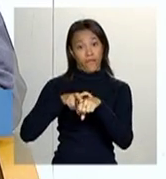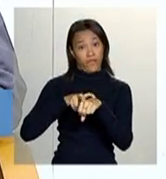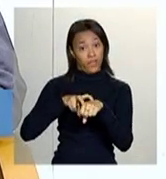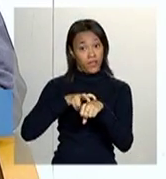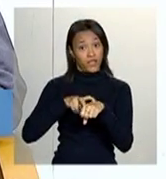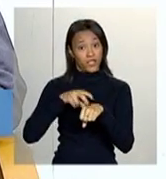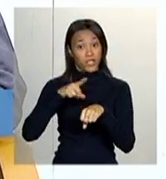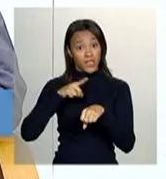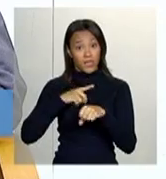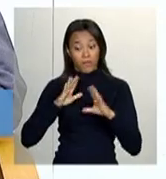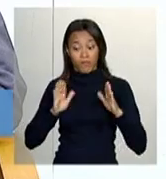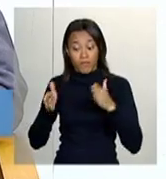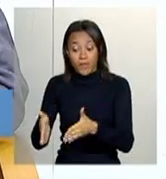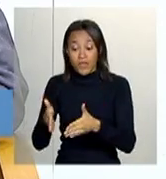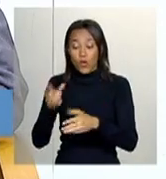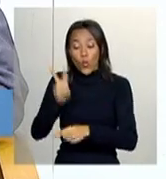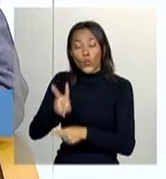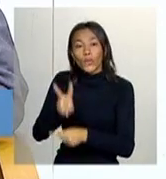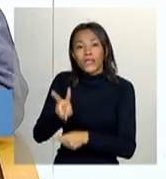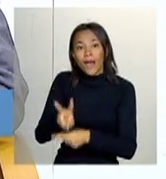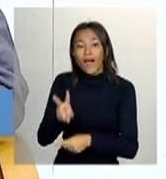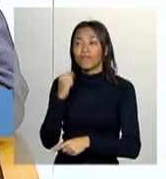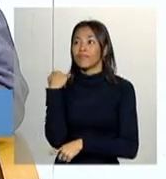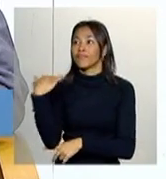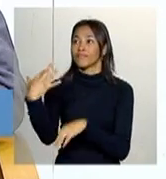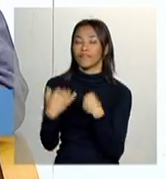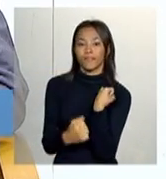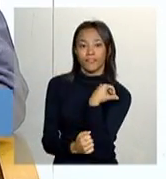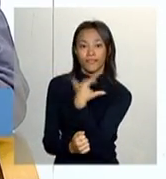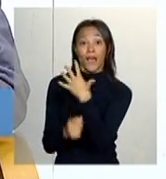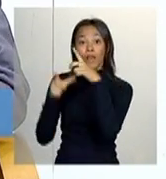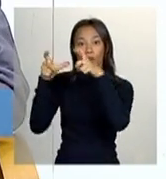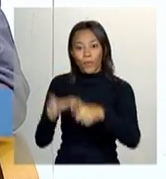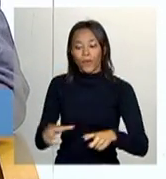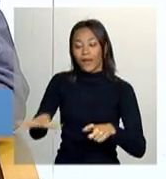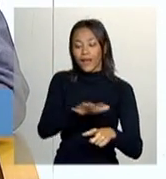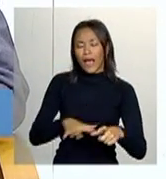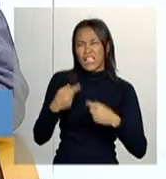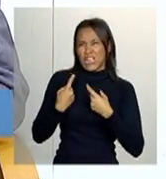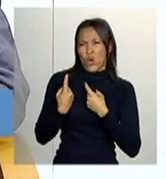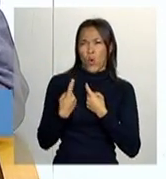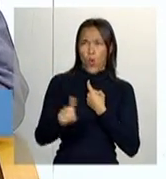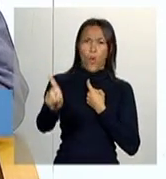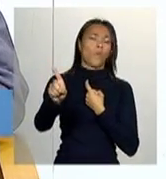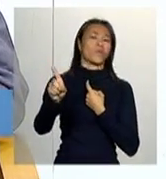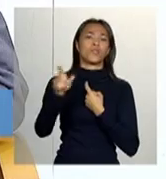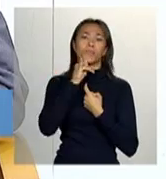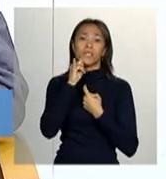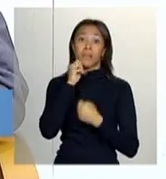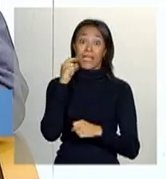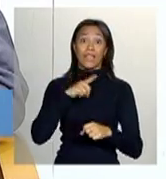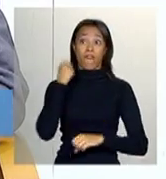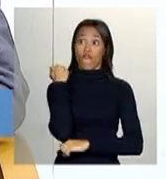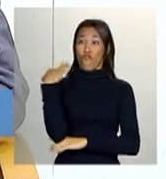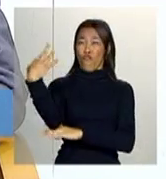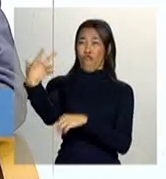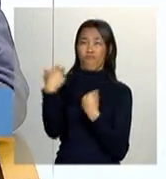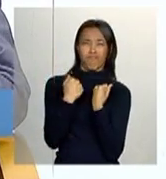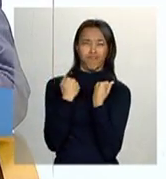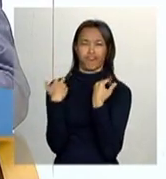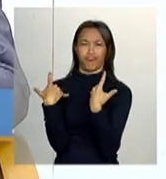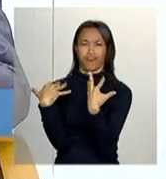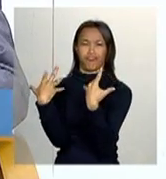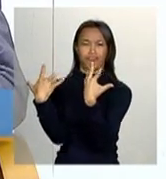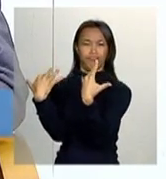unidades de conservação, então, que são regiões mais distantes, nós estamos falando de florestas, então,